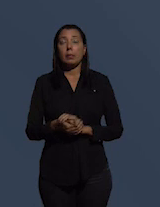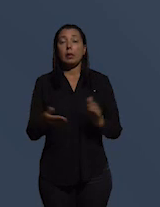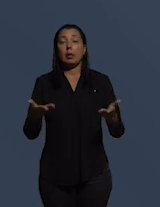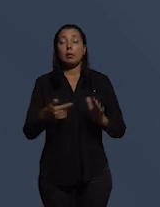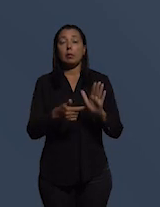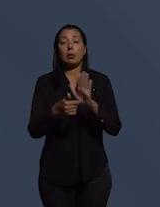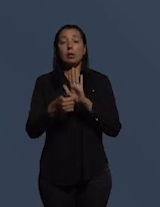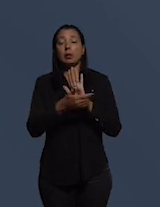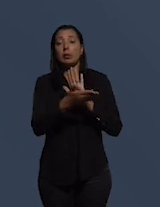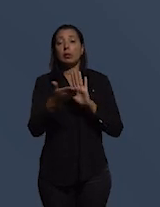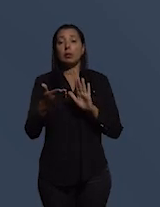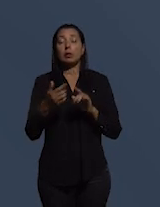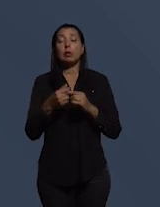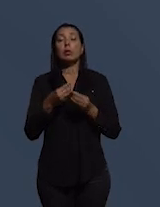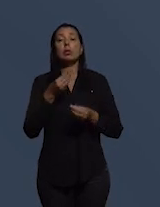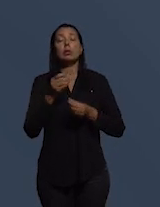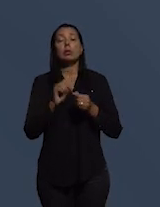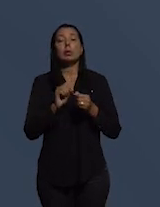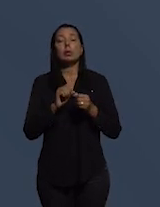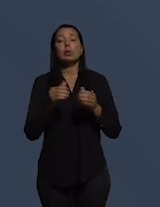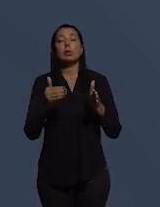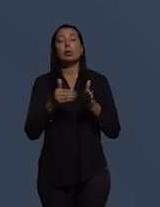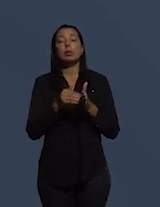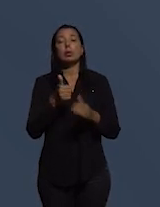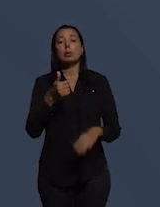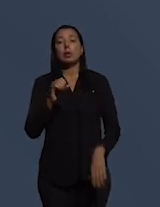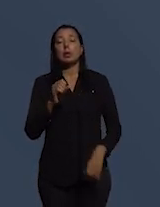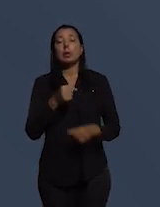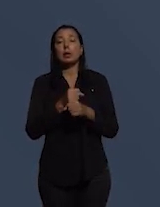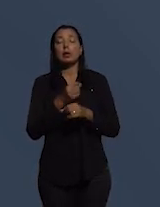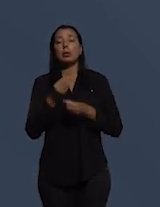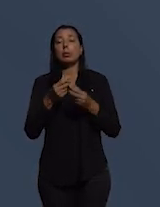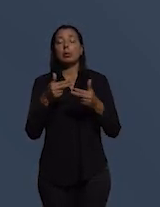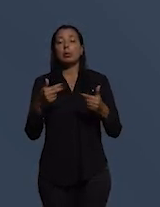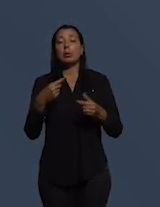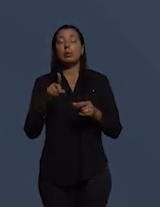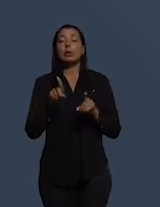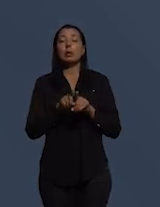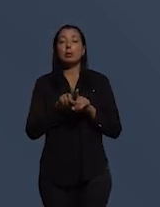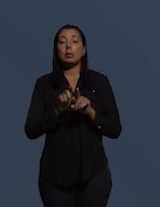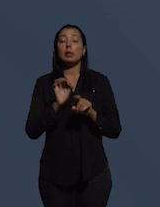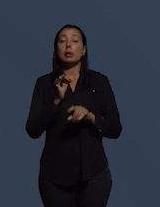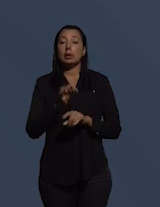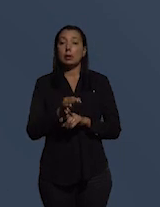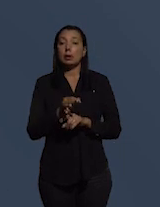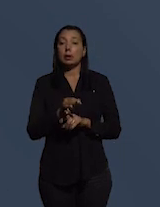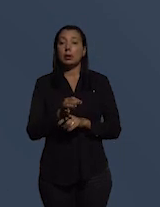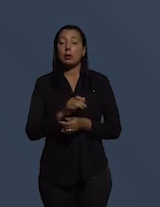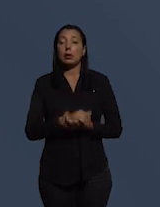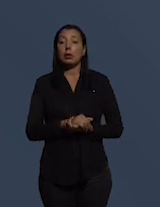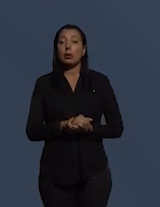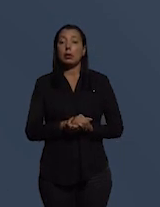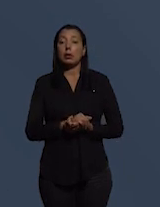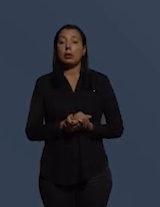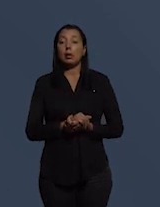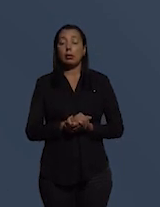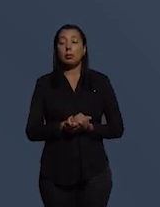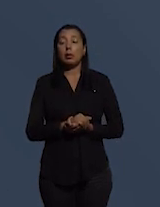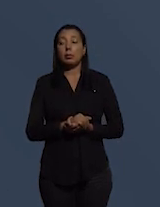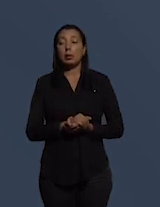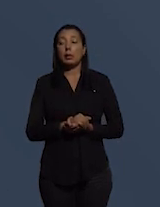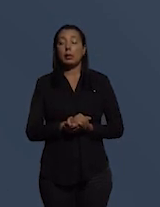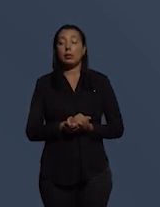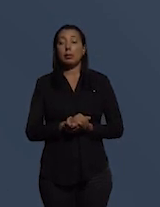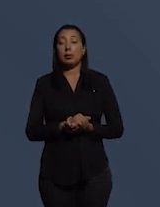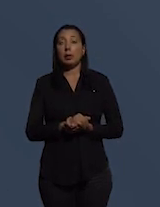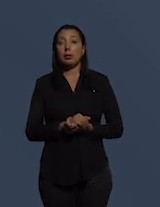a vocês como que funcionou a ciência nos últimos 10 anos para ver como as coisas estão vindo eu vou observar que todo o continente que